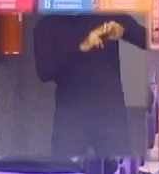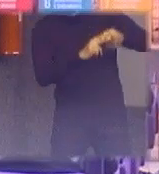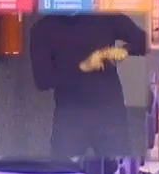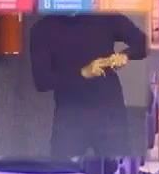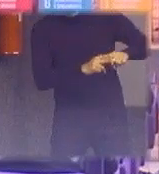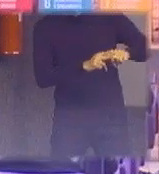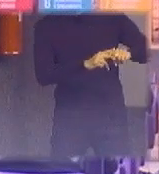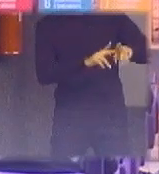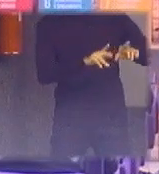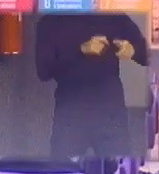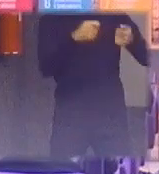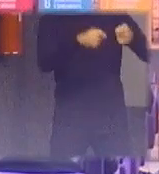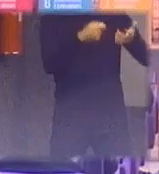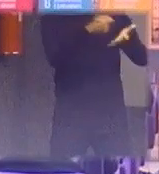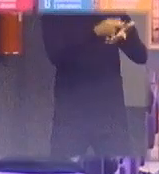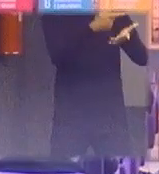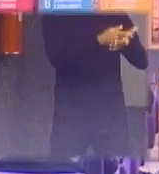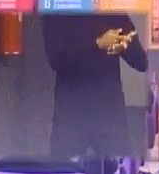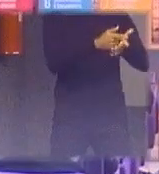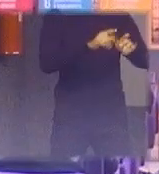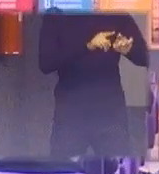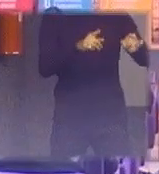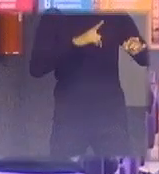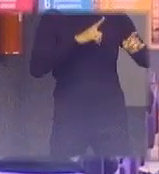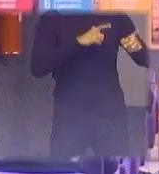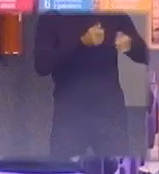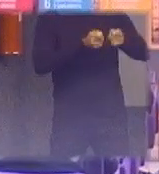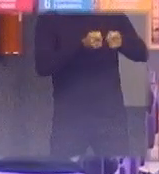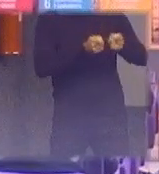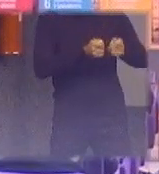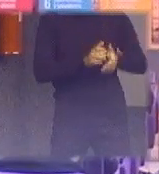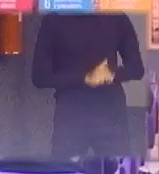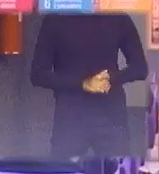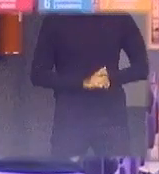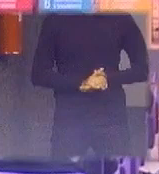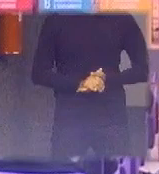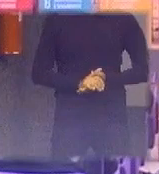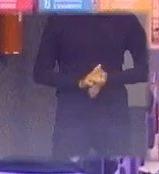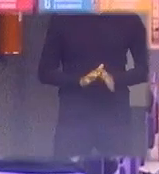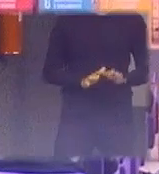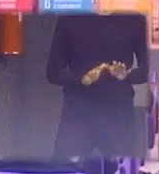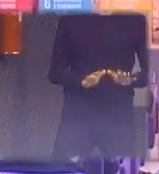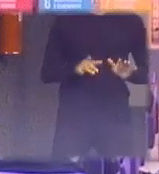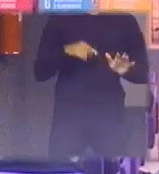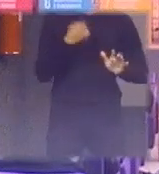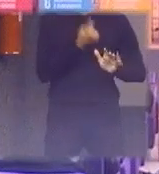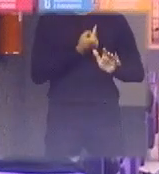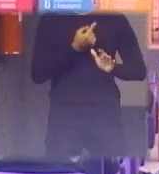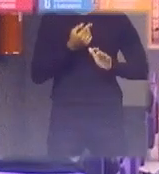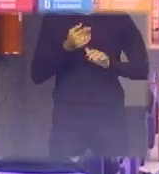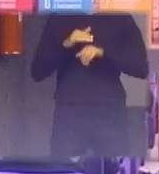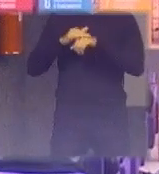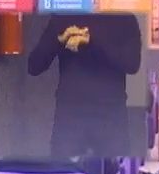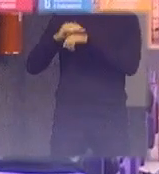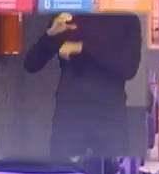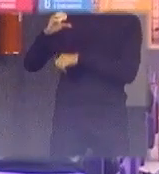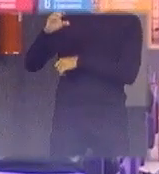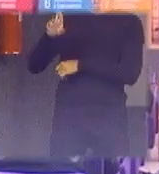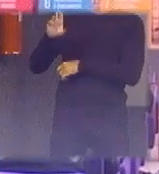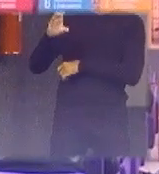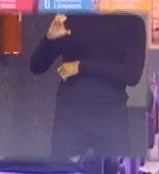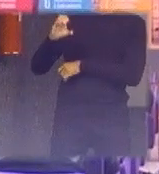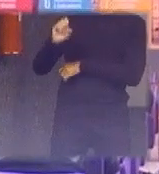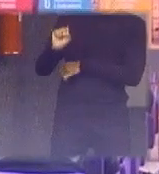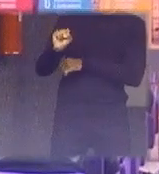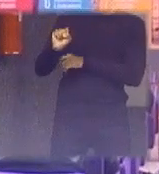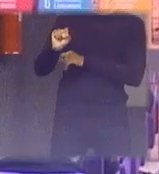mas com certo controle nós estamos em conversação com com os CRCs para